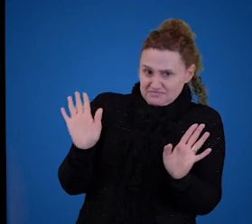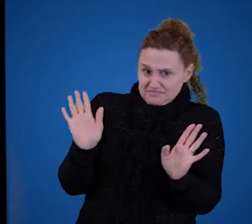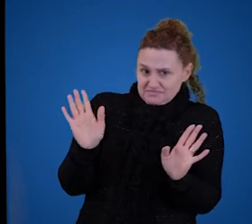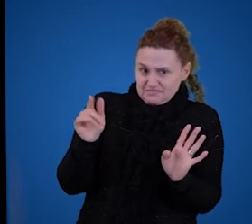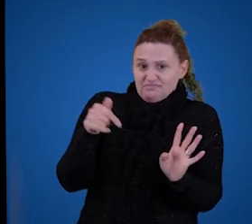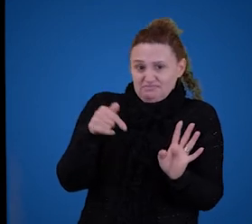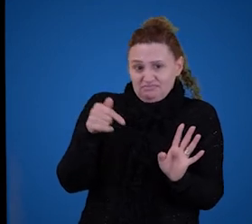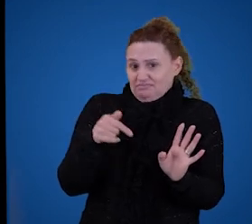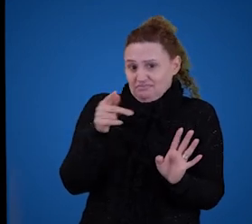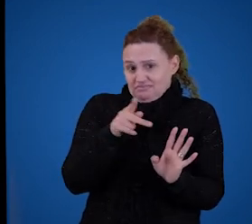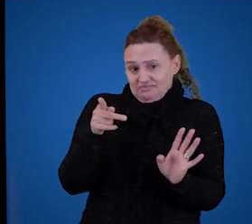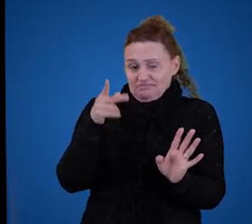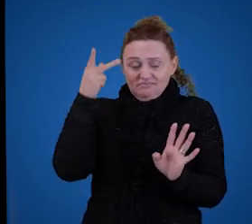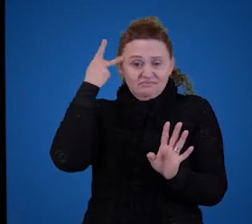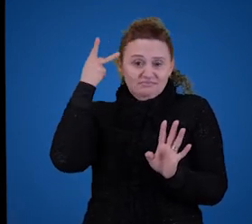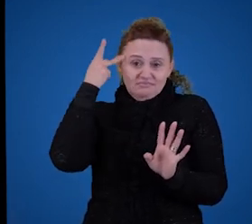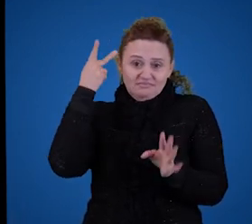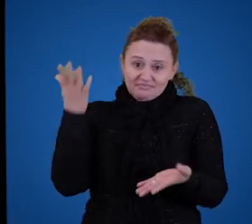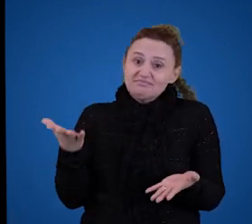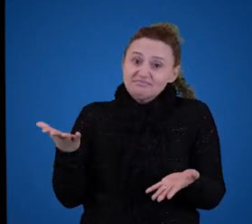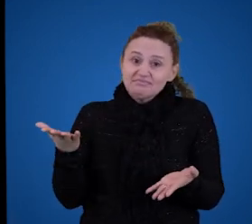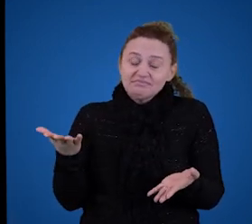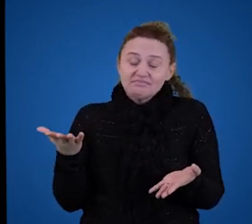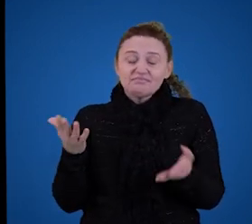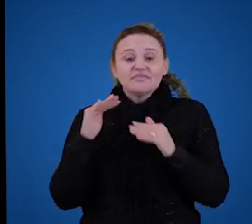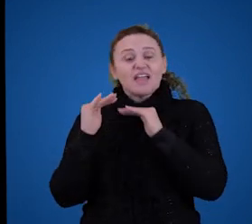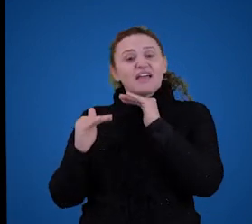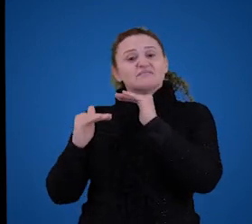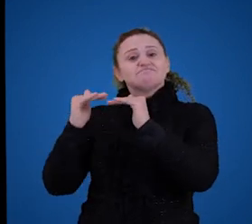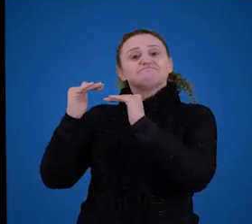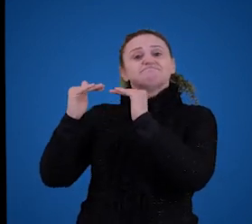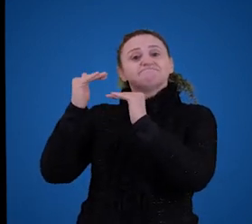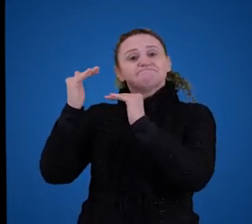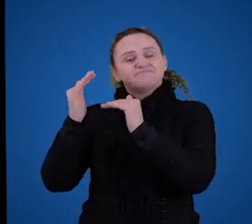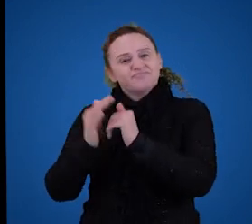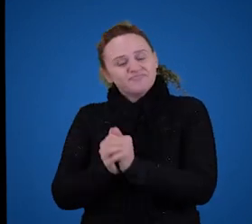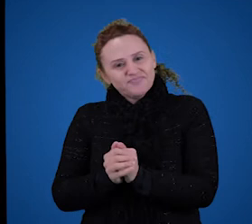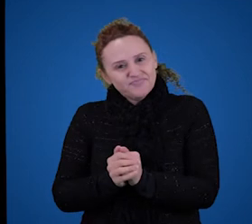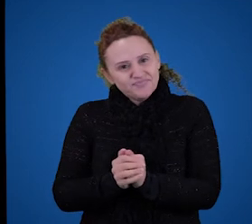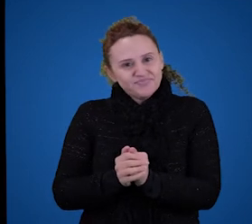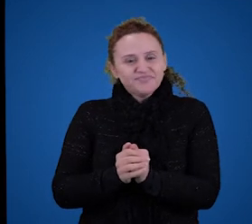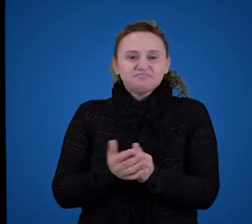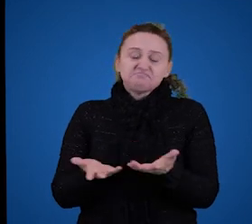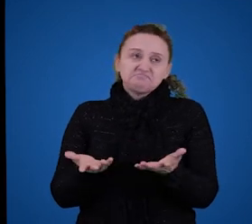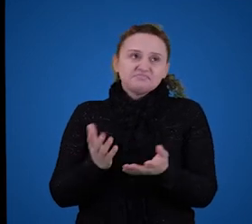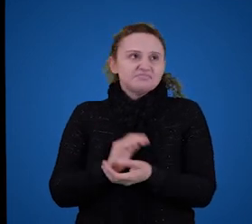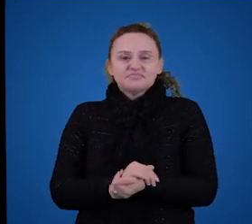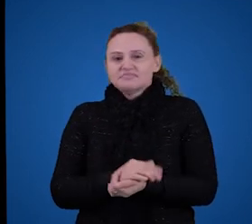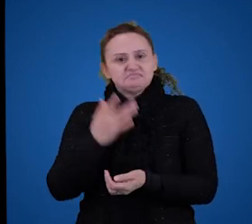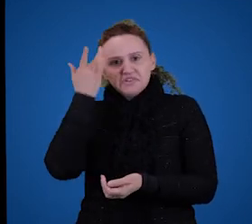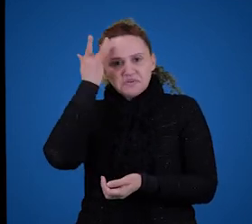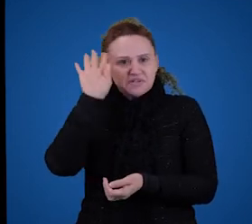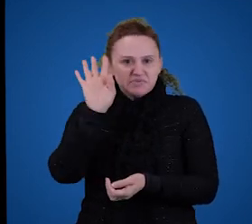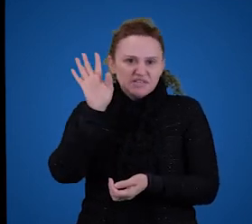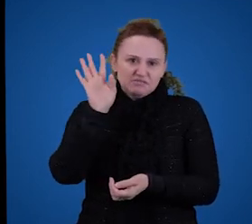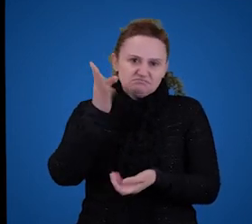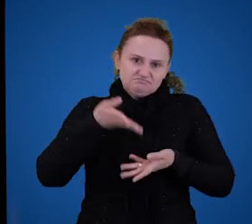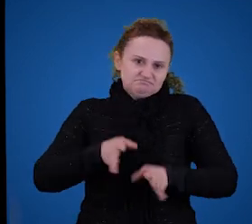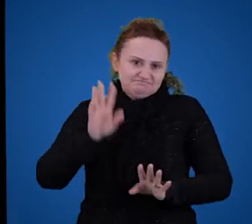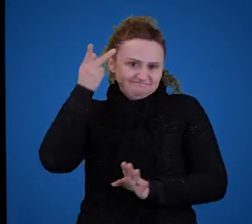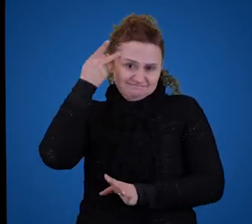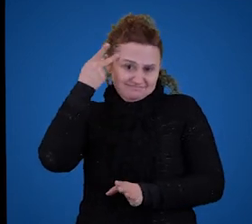Que eu era paulista e, mais do que isso, essa construção frasal, né? O professor Bruno é paulista, muito provavelmente nunca